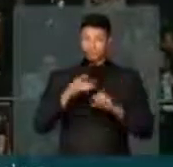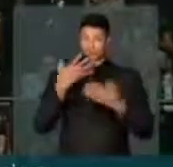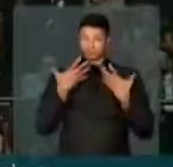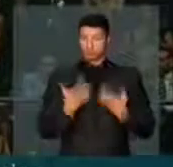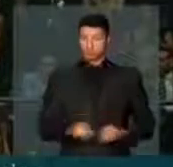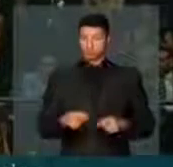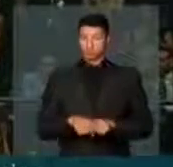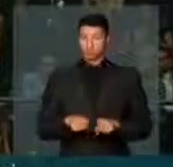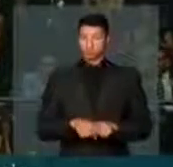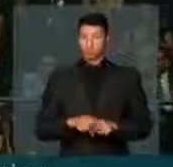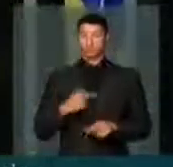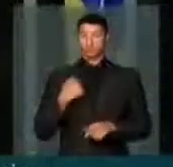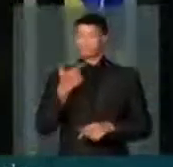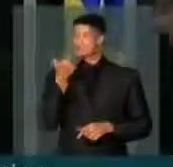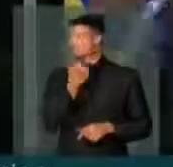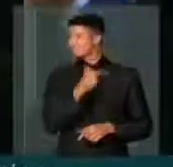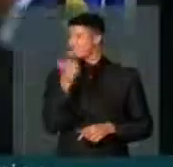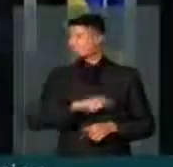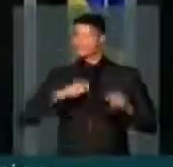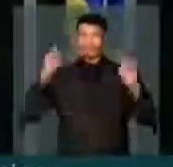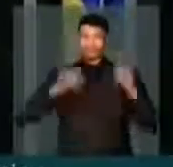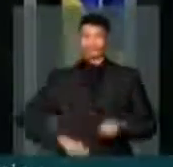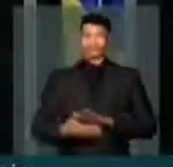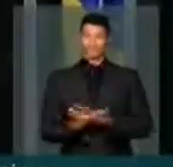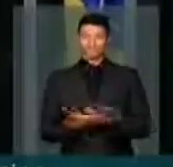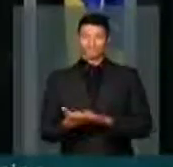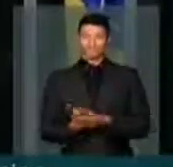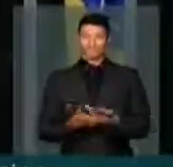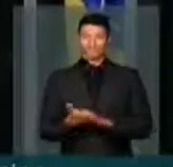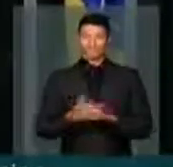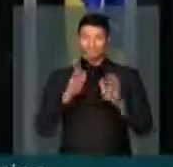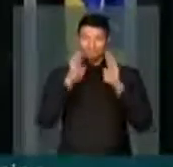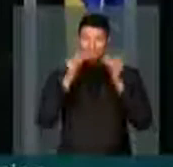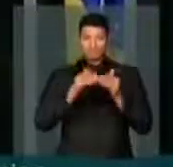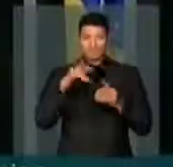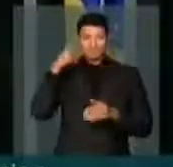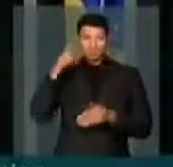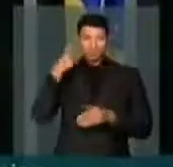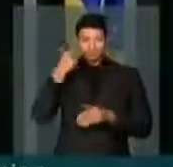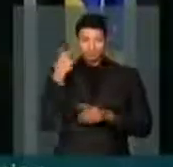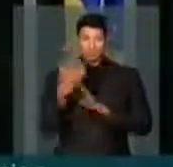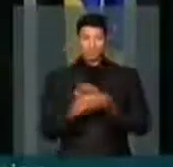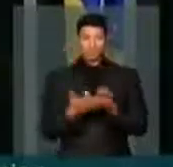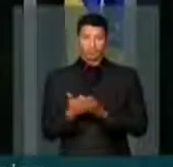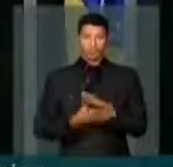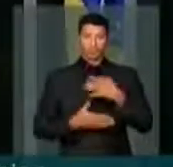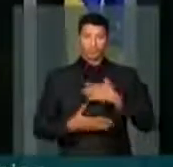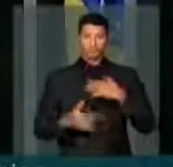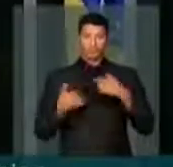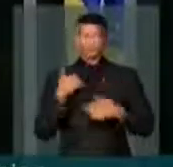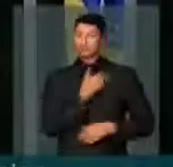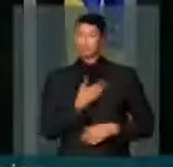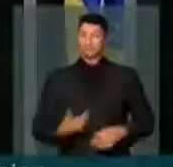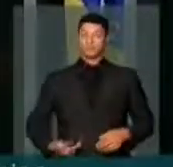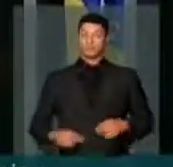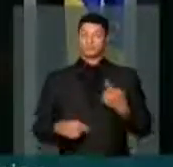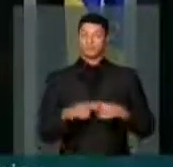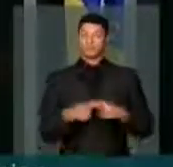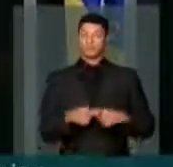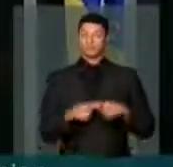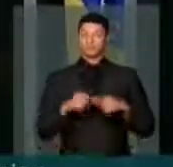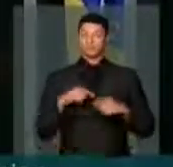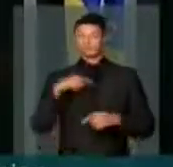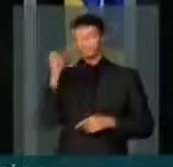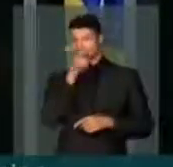reconheça. Eu não tenho capacidade de convencer os parlamentares do jeito que eu governo, porque eu